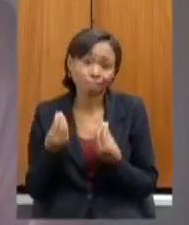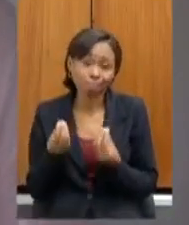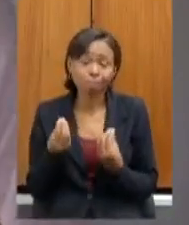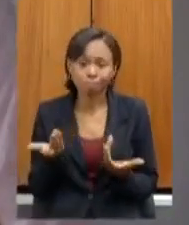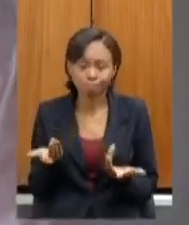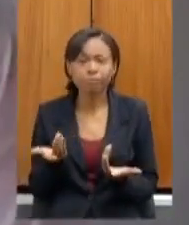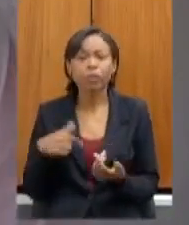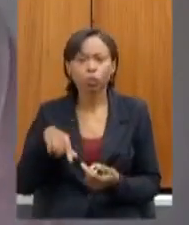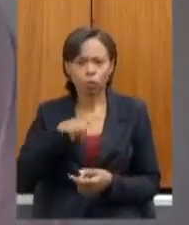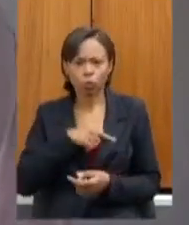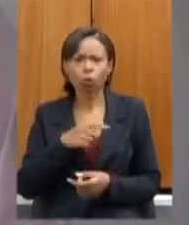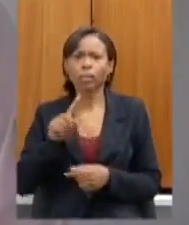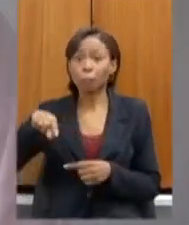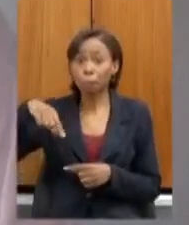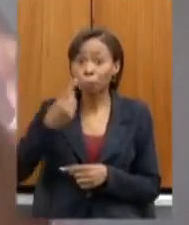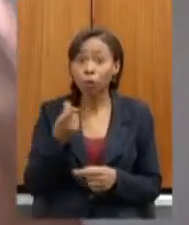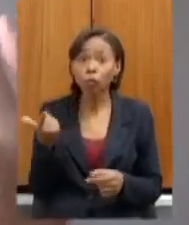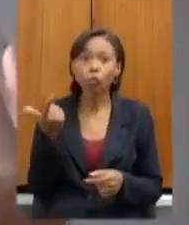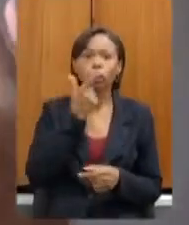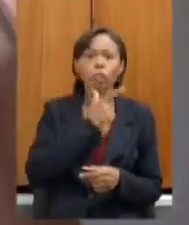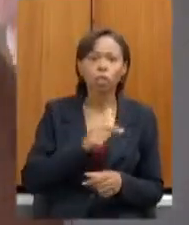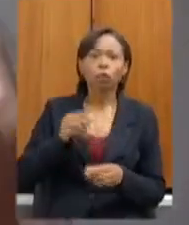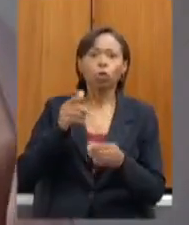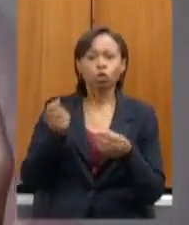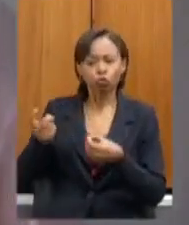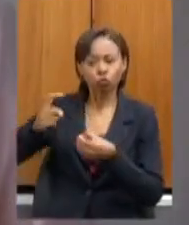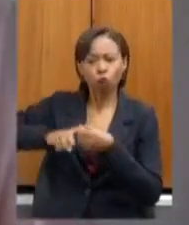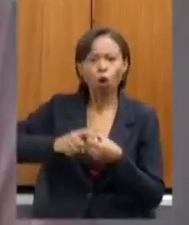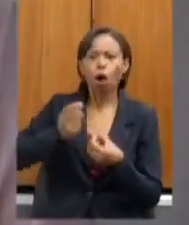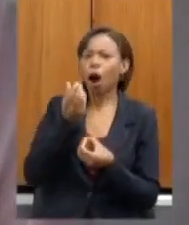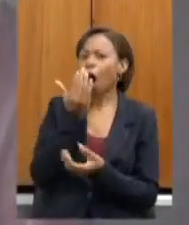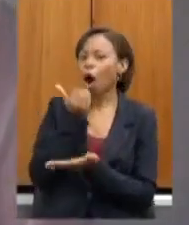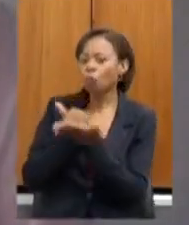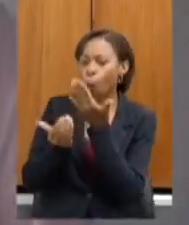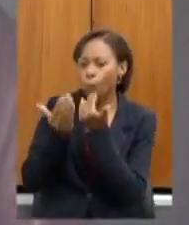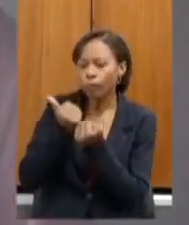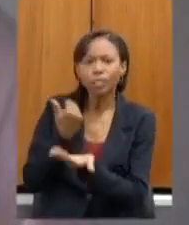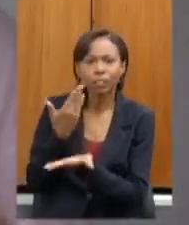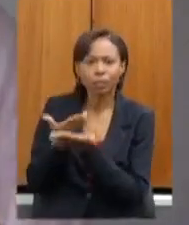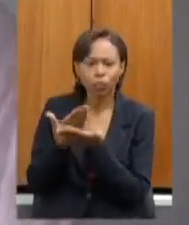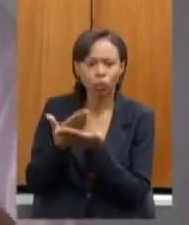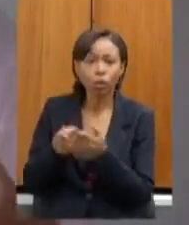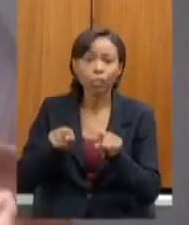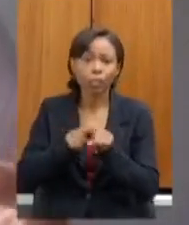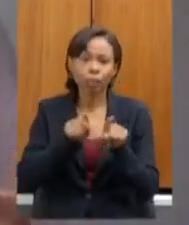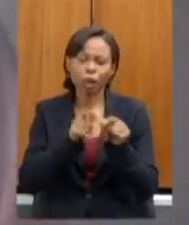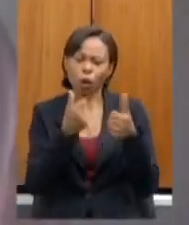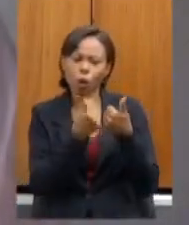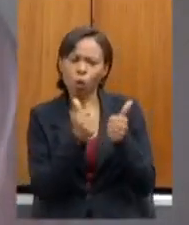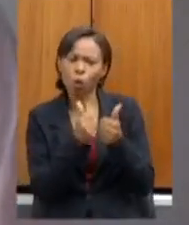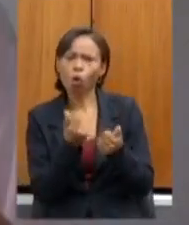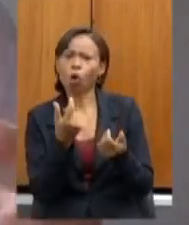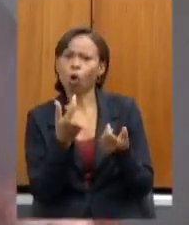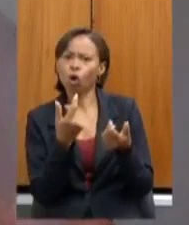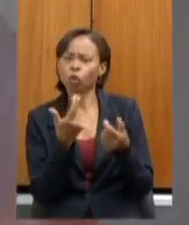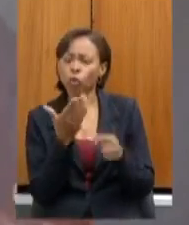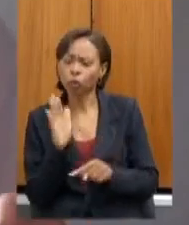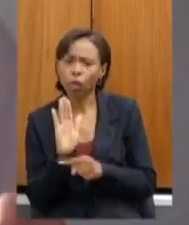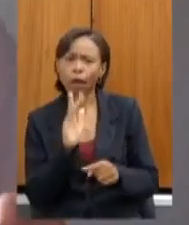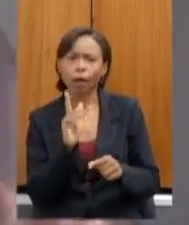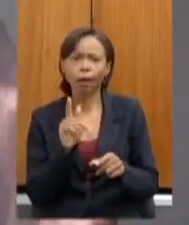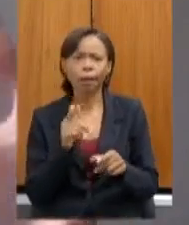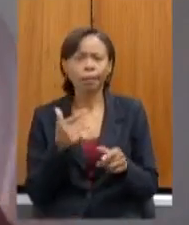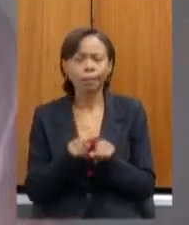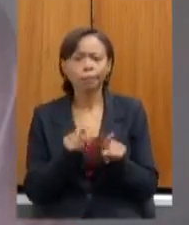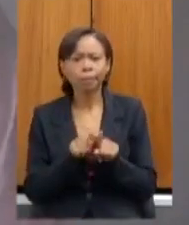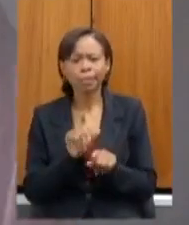fazer o restabelecimento da merenda fazer o restabelecimento do transporte lidar numa situação extremamente frágil cada